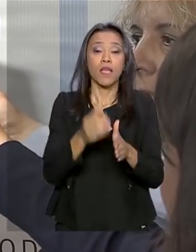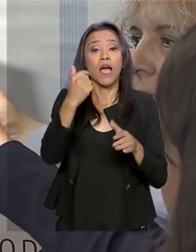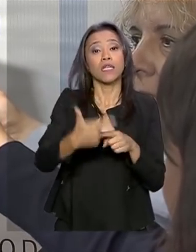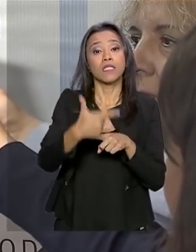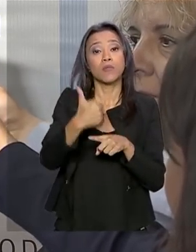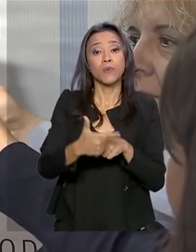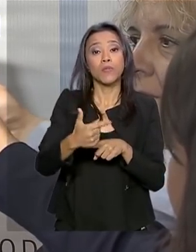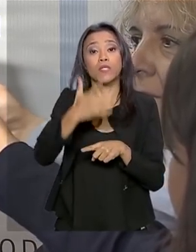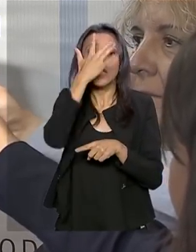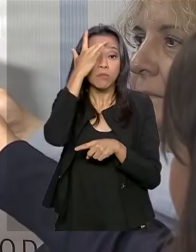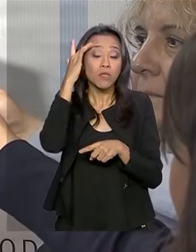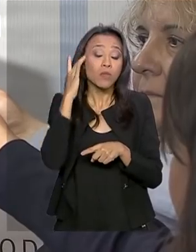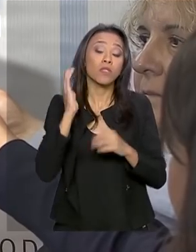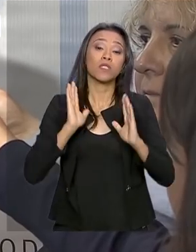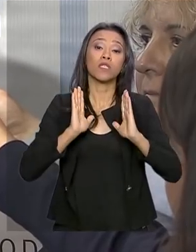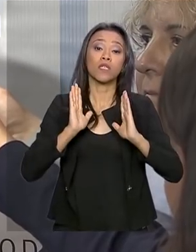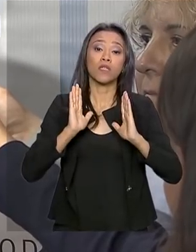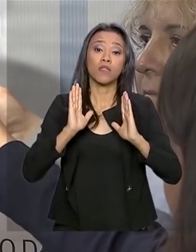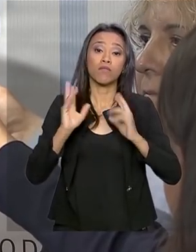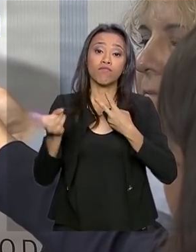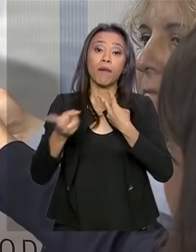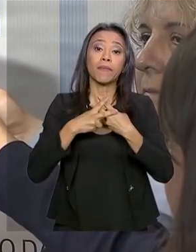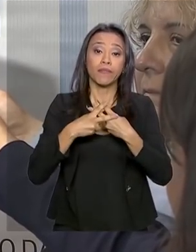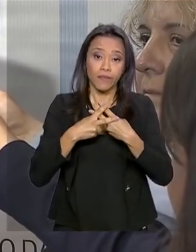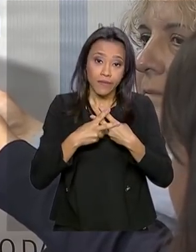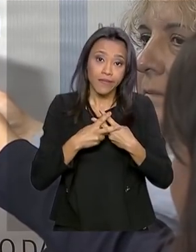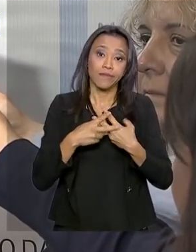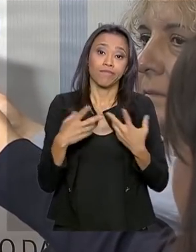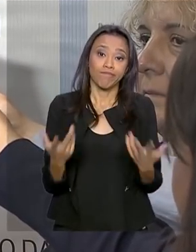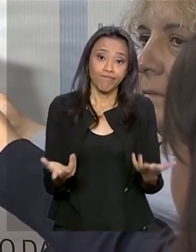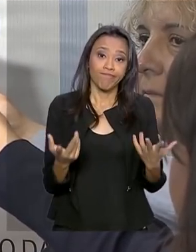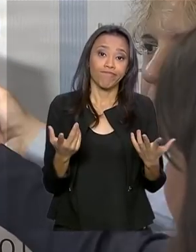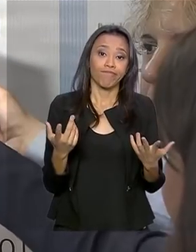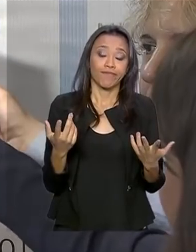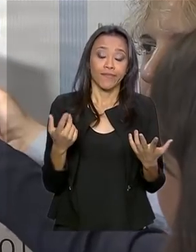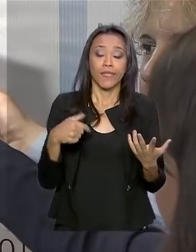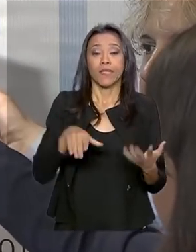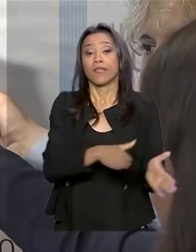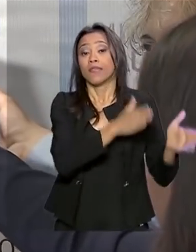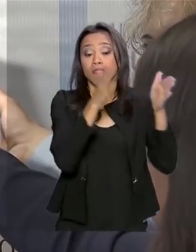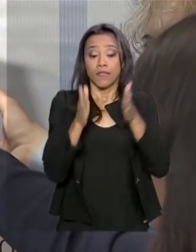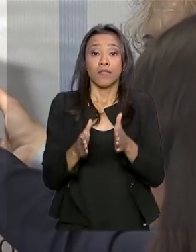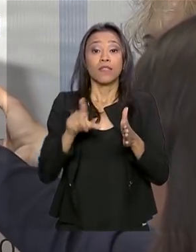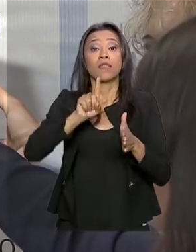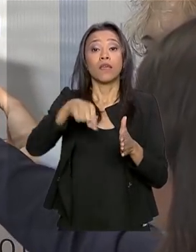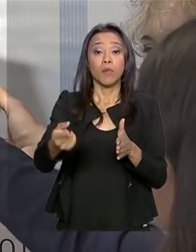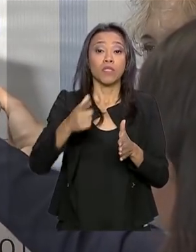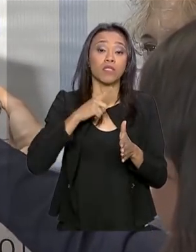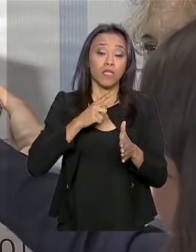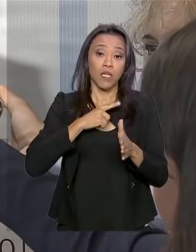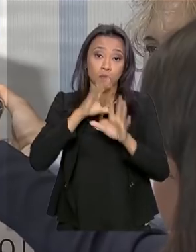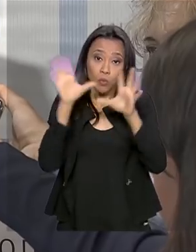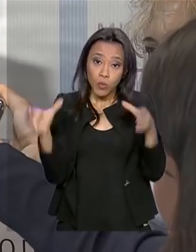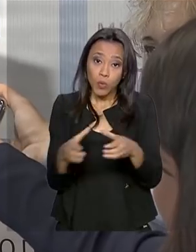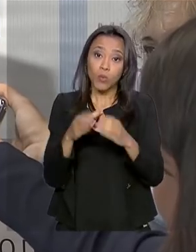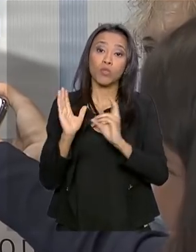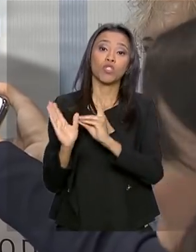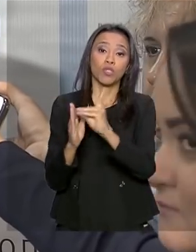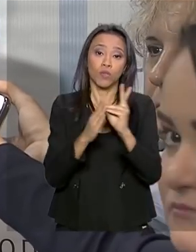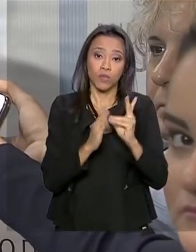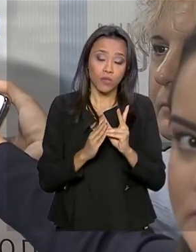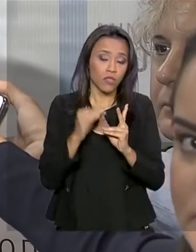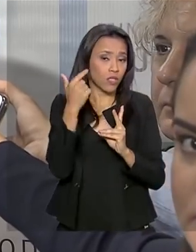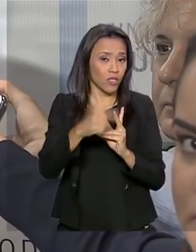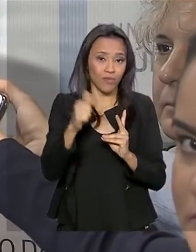presidiários, as pessoas sem a capacidade de liberdade. Depois nós temos a população indígena que